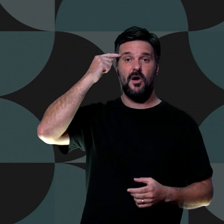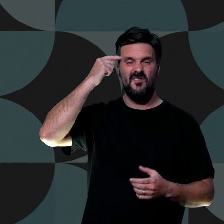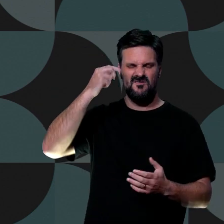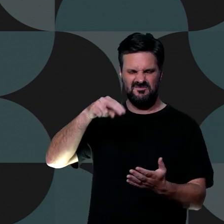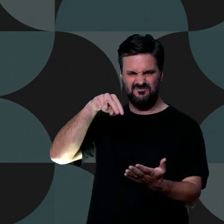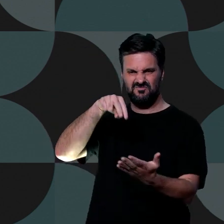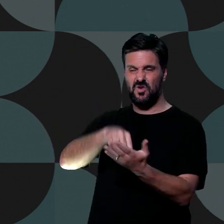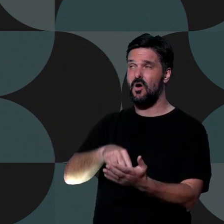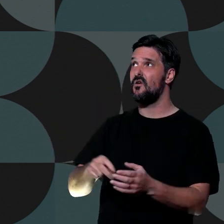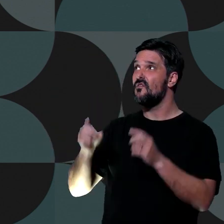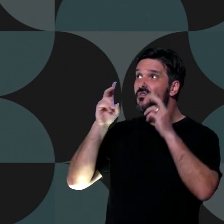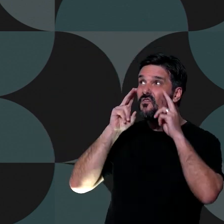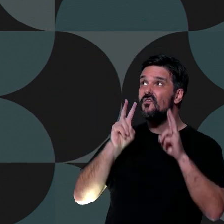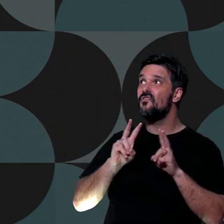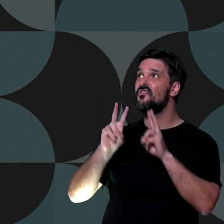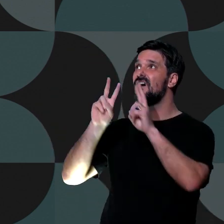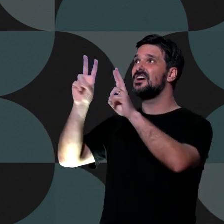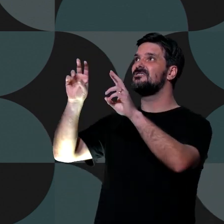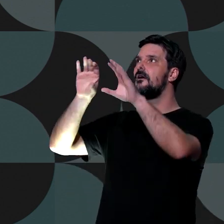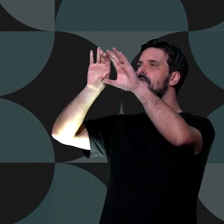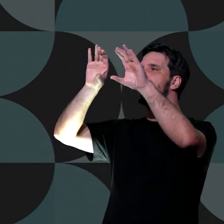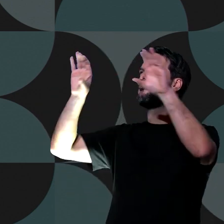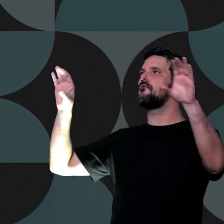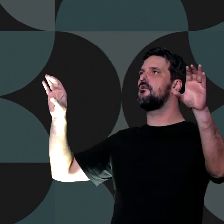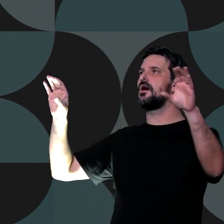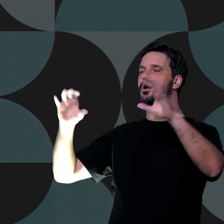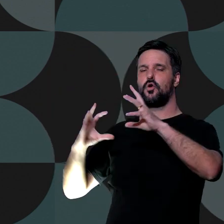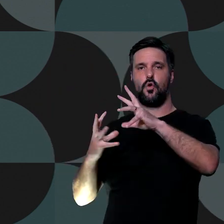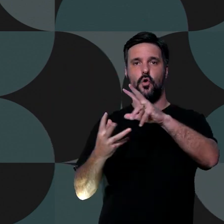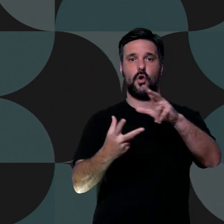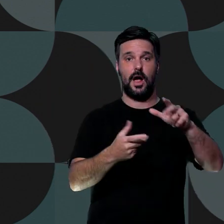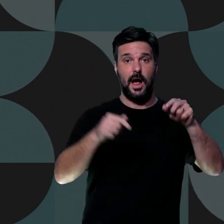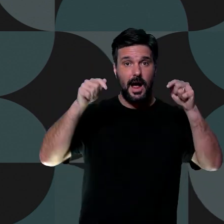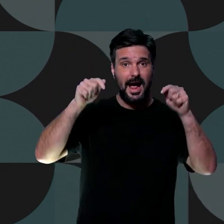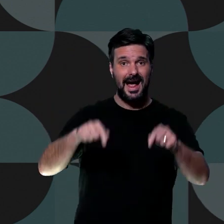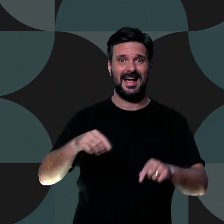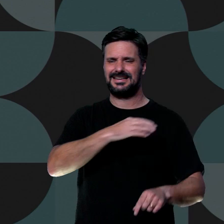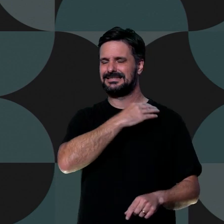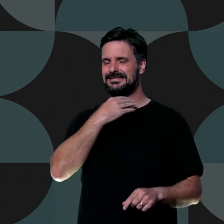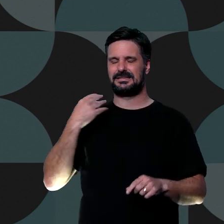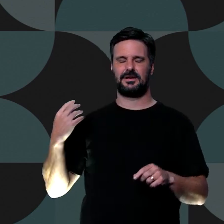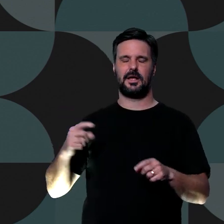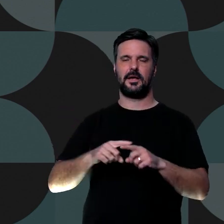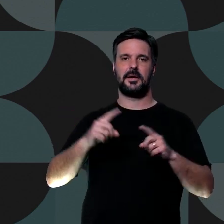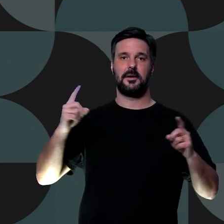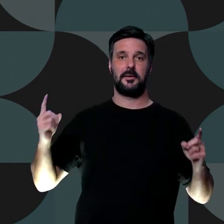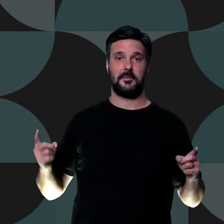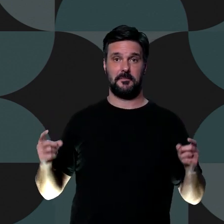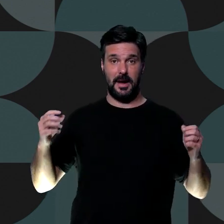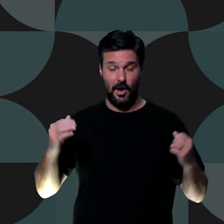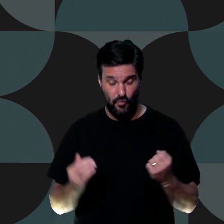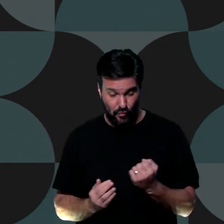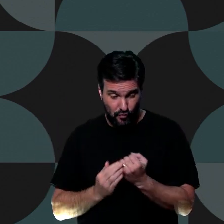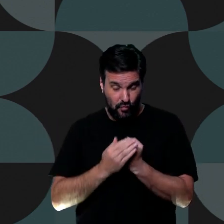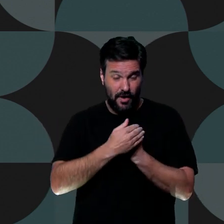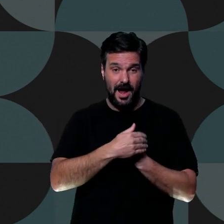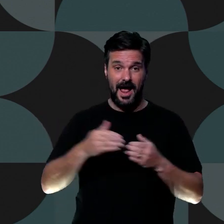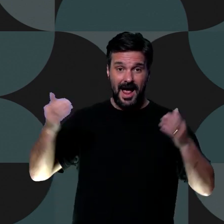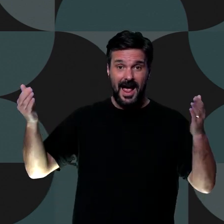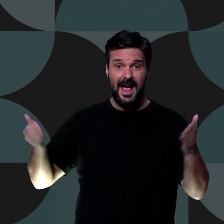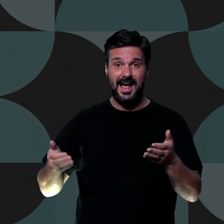nas coisas do alto e não nas coisas terrenas, pois vocês morreram e agora a sua vida está escondida com Cristo em Deus.